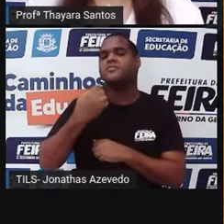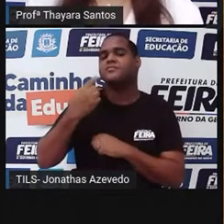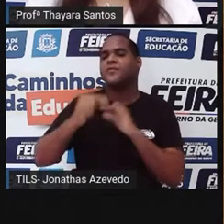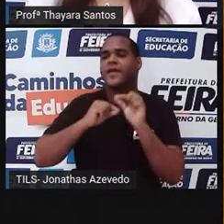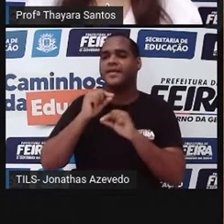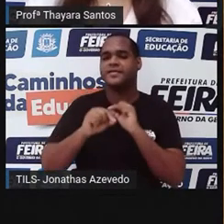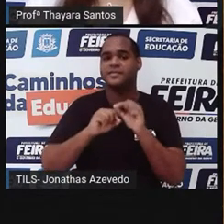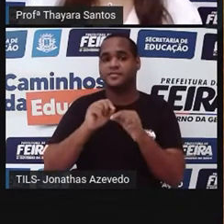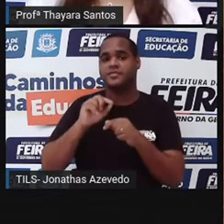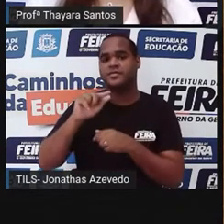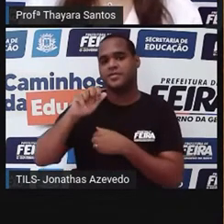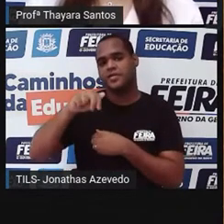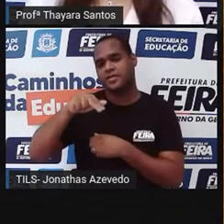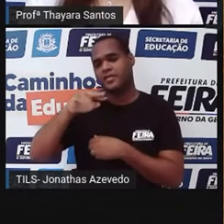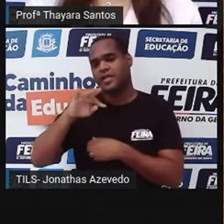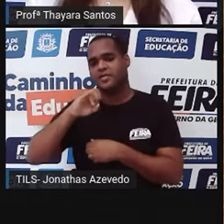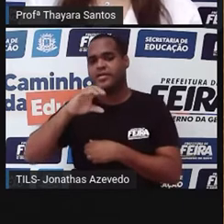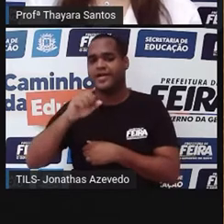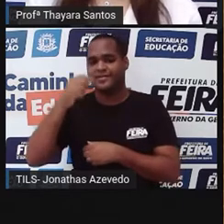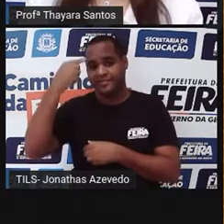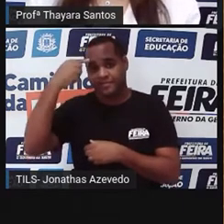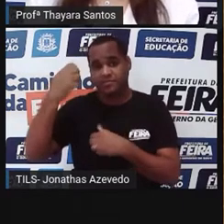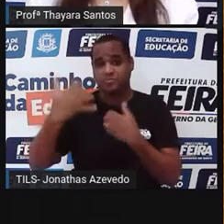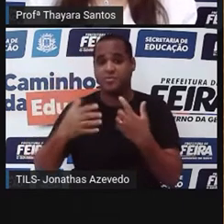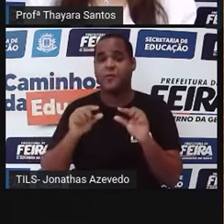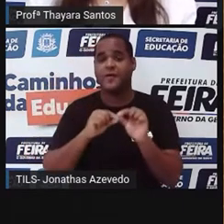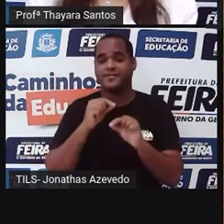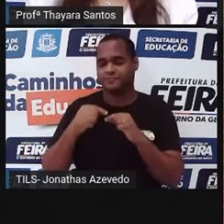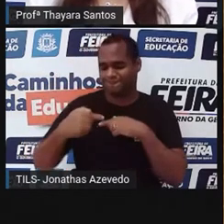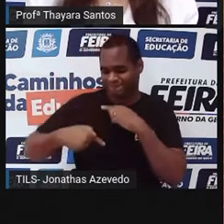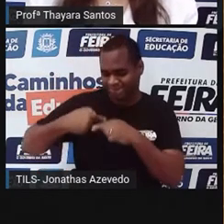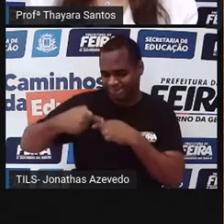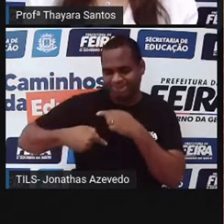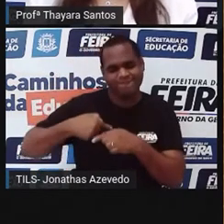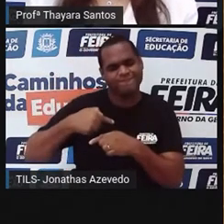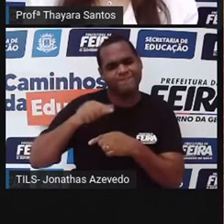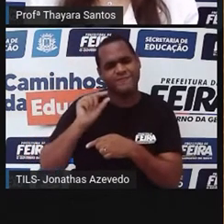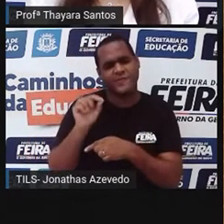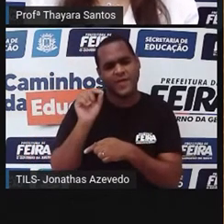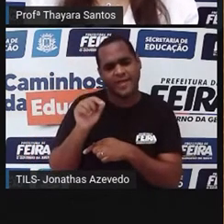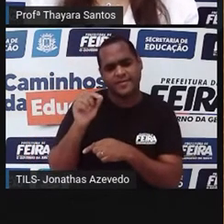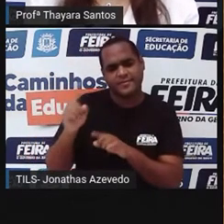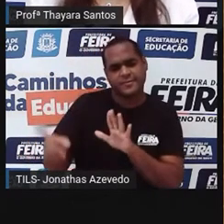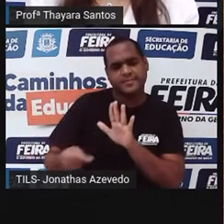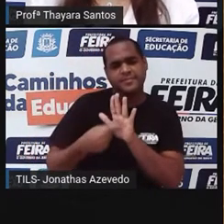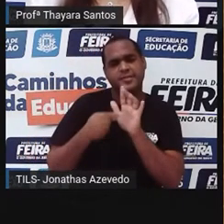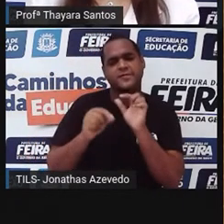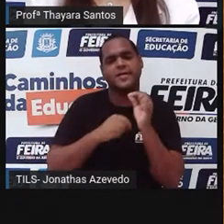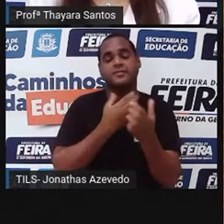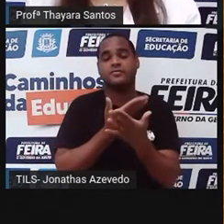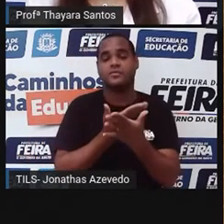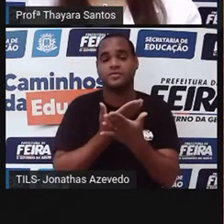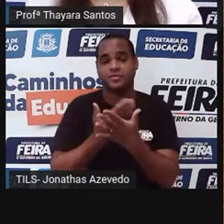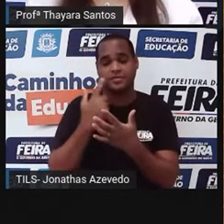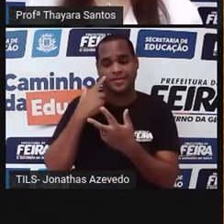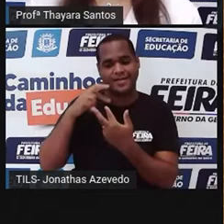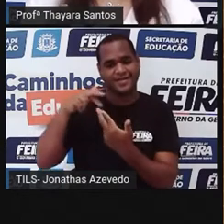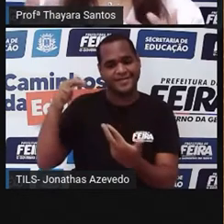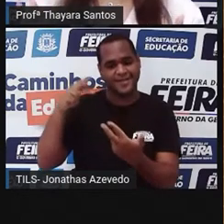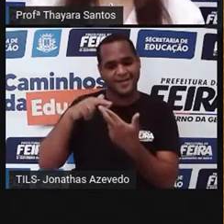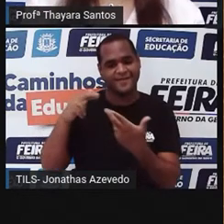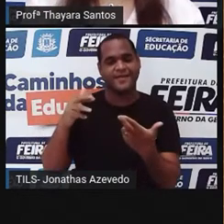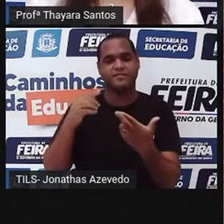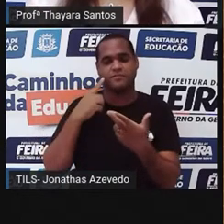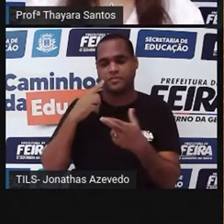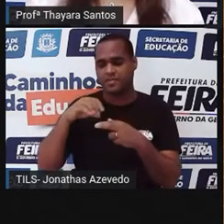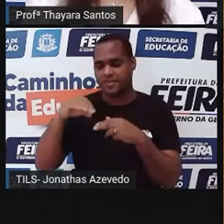né? Então a gente já viu antes que a genética, o objetivo de estudo dela é hereditariedade, que é a transmissão